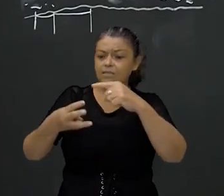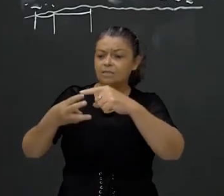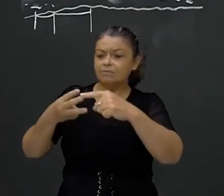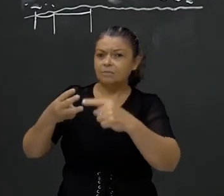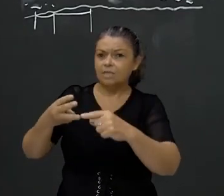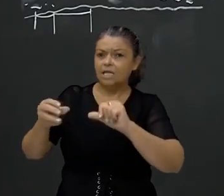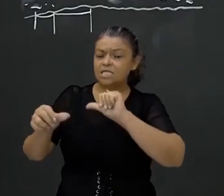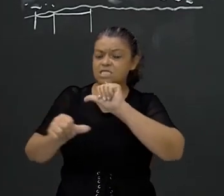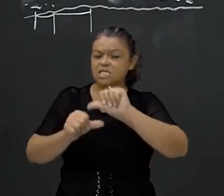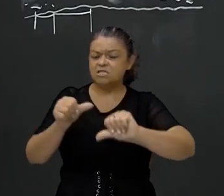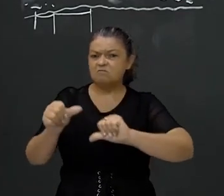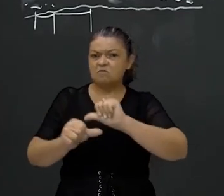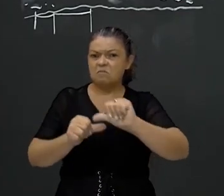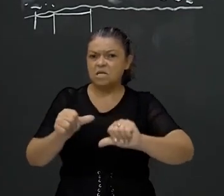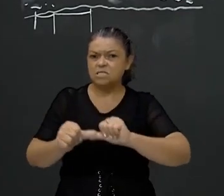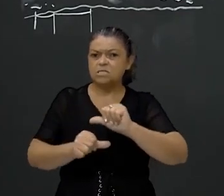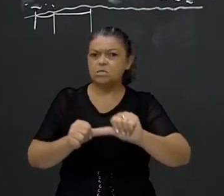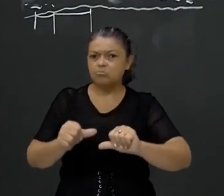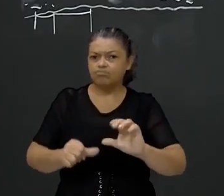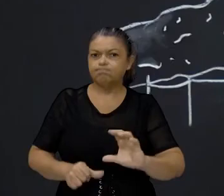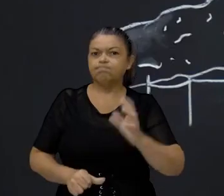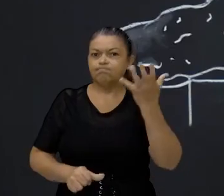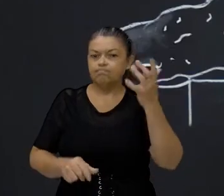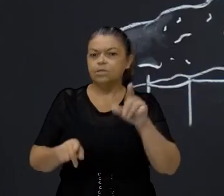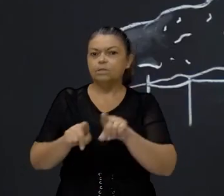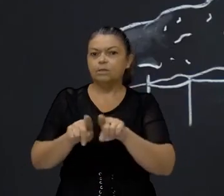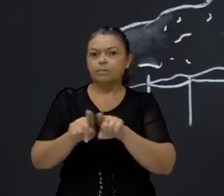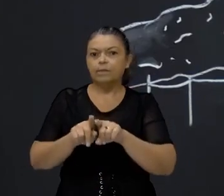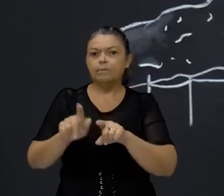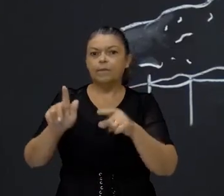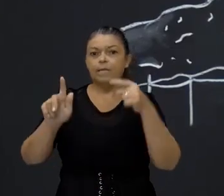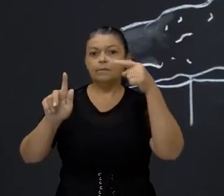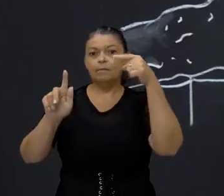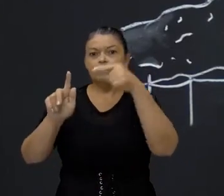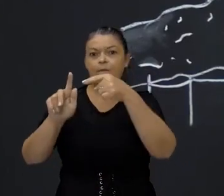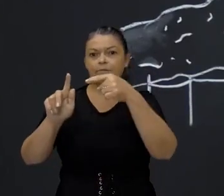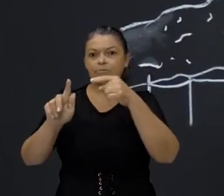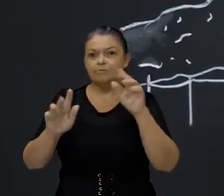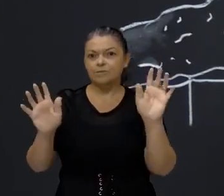as transformadas pela pressão e pela temperatura. Fechamos aqui então. Tchauzinho! aí